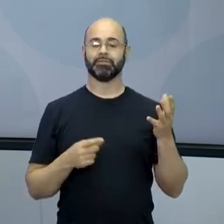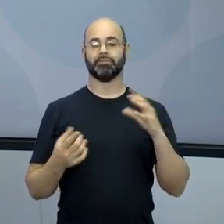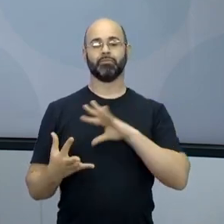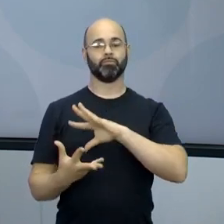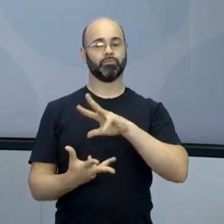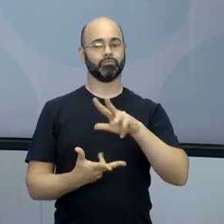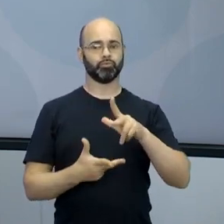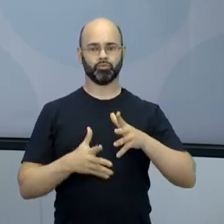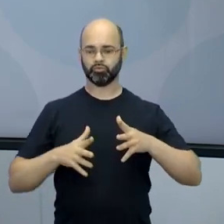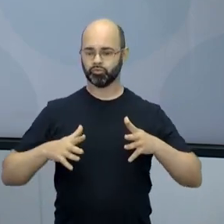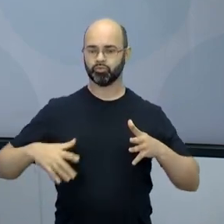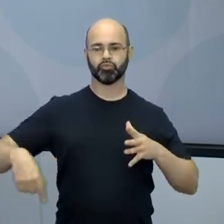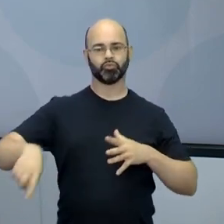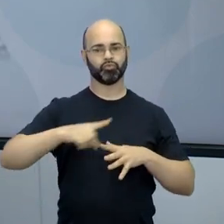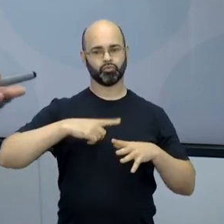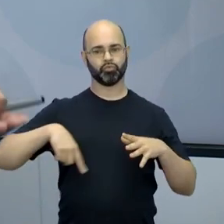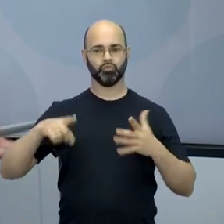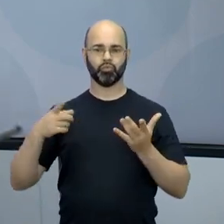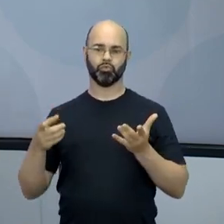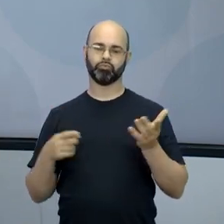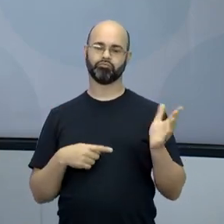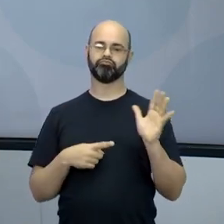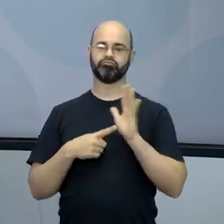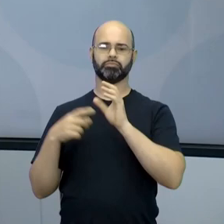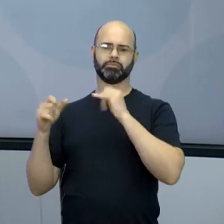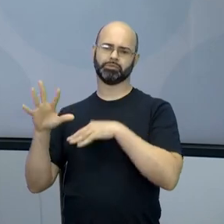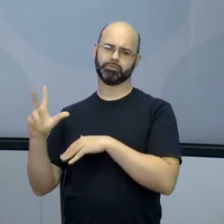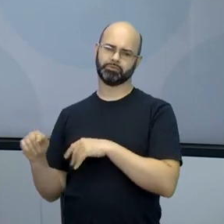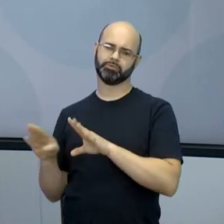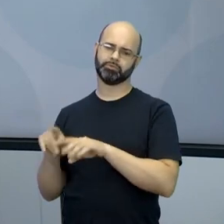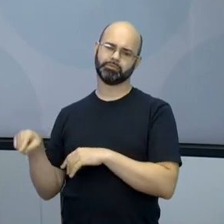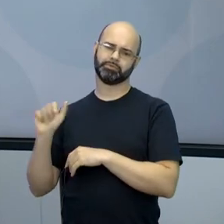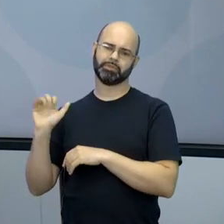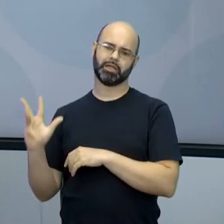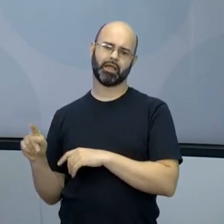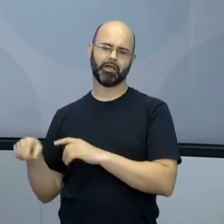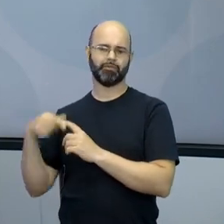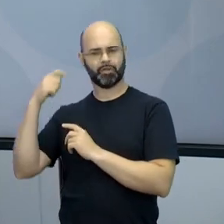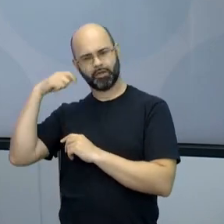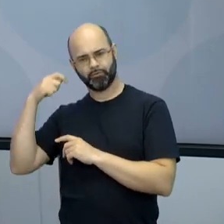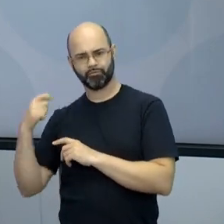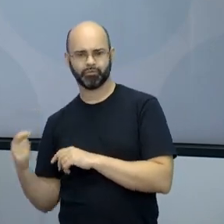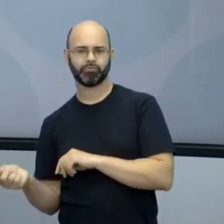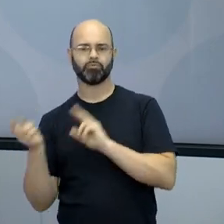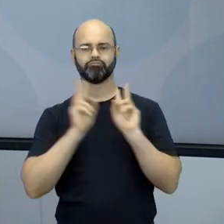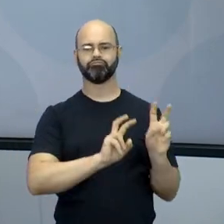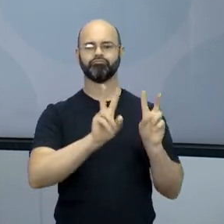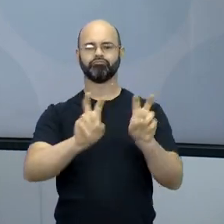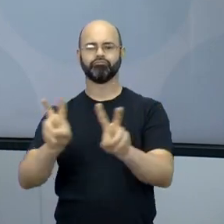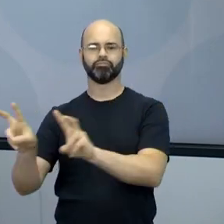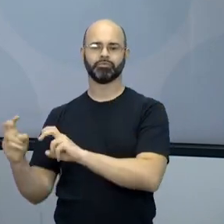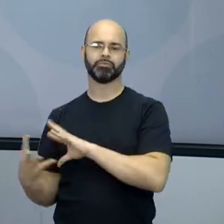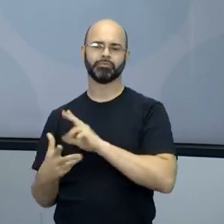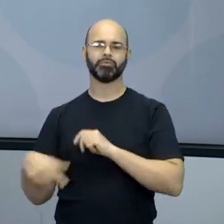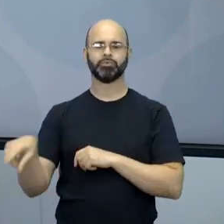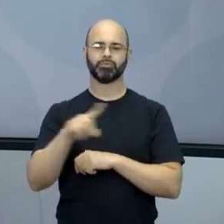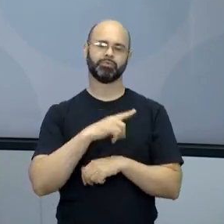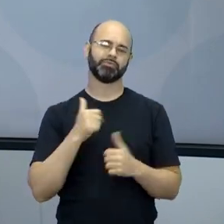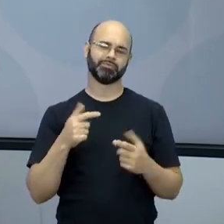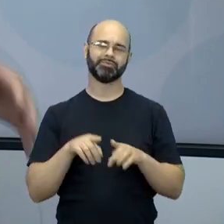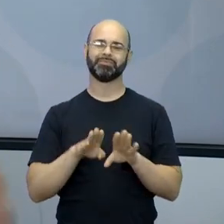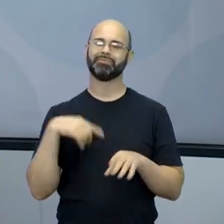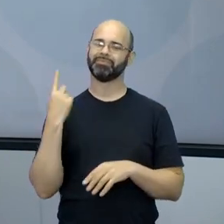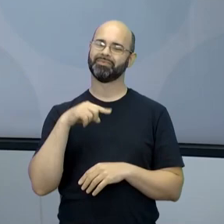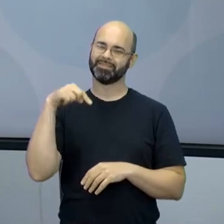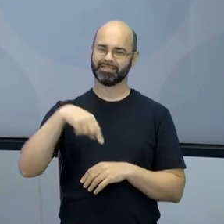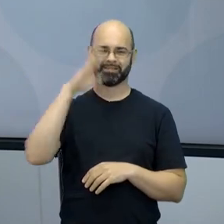retratando a África. E filmes da África retratando o mundo inteiro. Assim como filmes brasileiros. Porque a ideia é que nós somos uma imensa aldeia